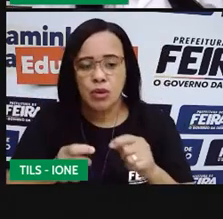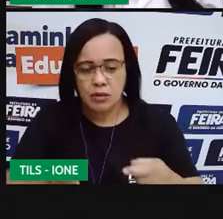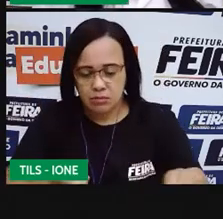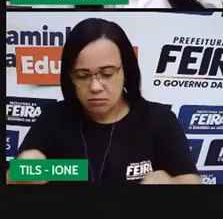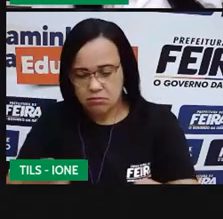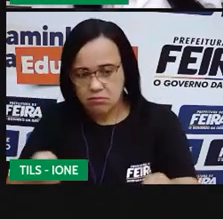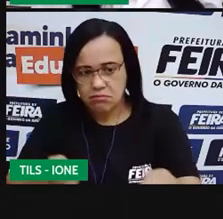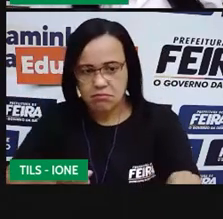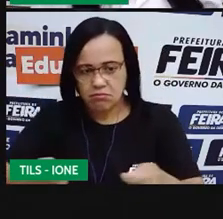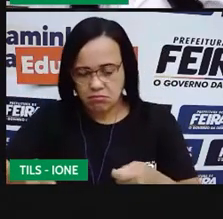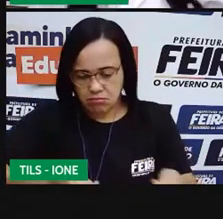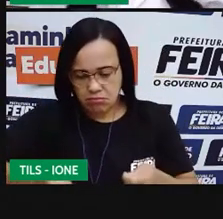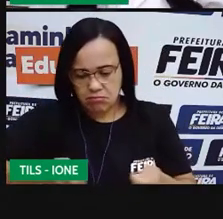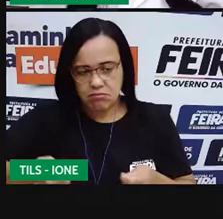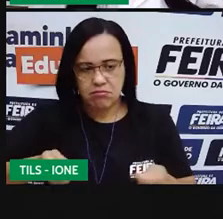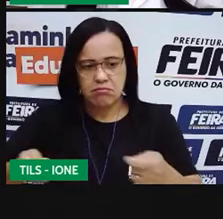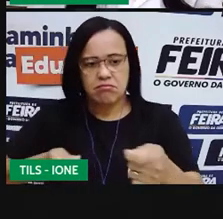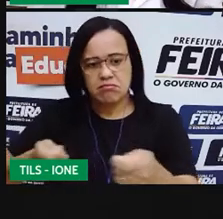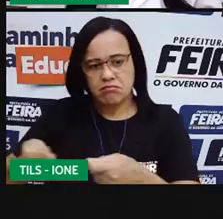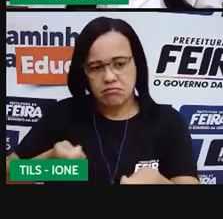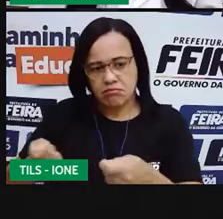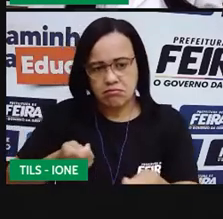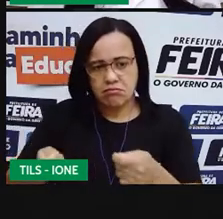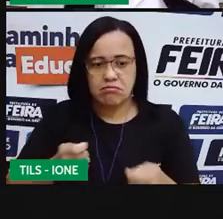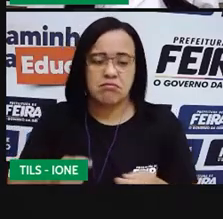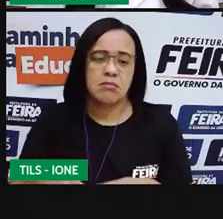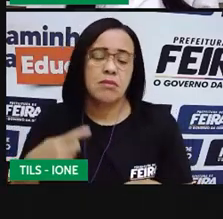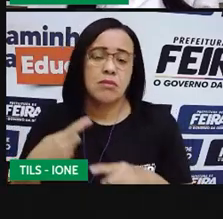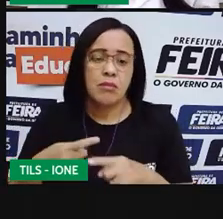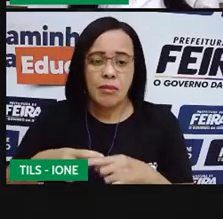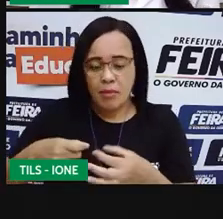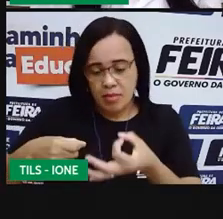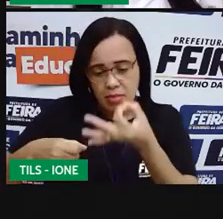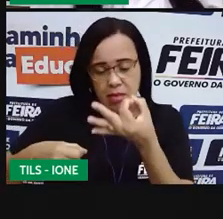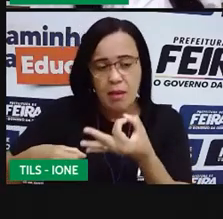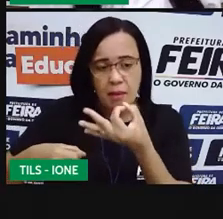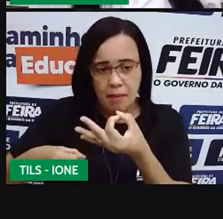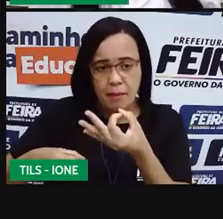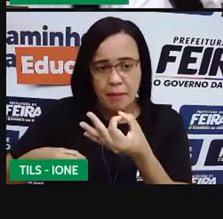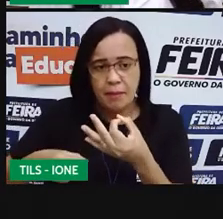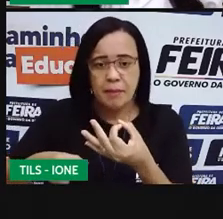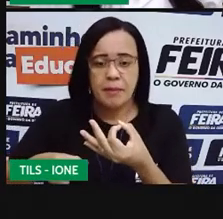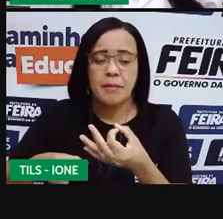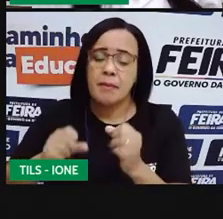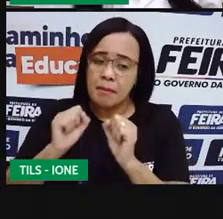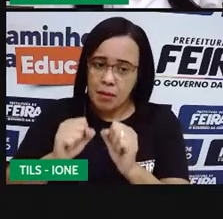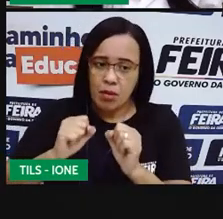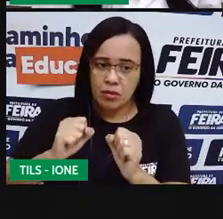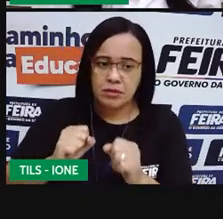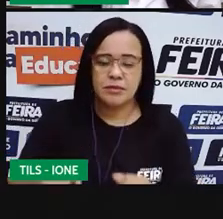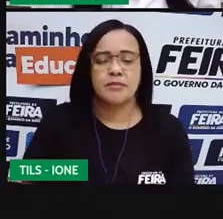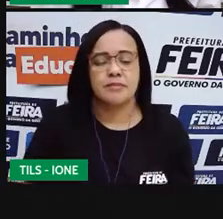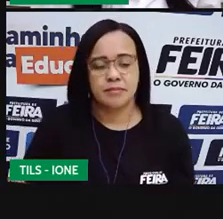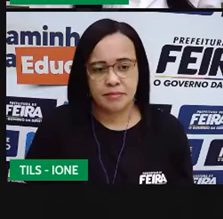se você estiver utilizando aí tampinhas de garrafa ou bolas plásticas para simbolizar os peixes.